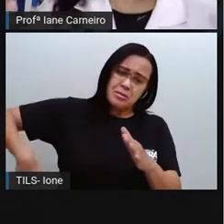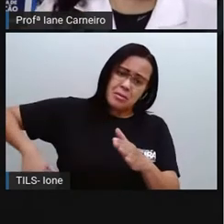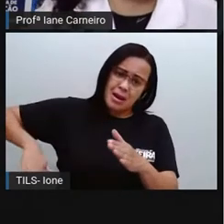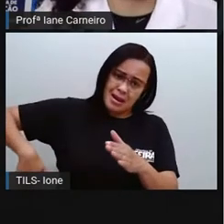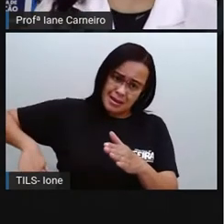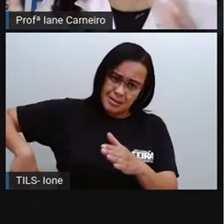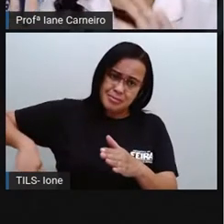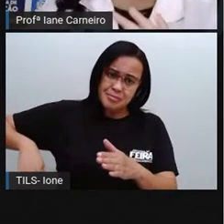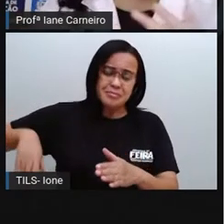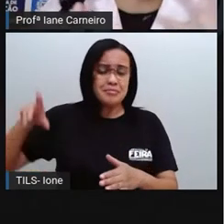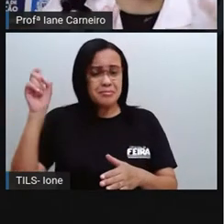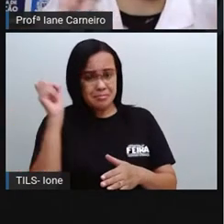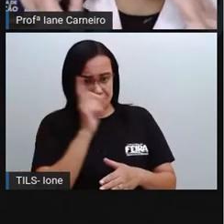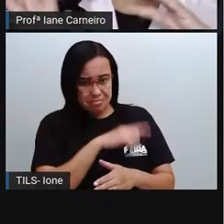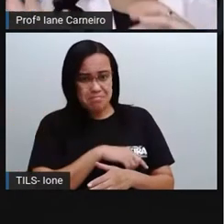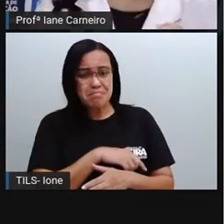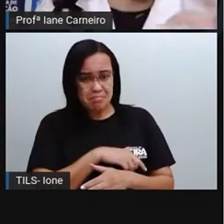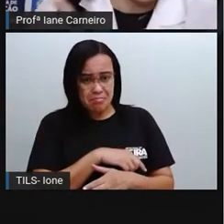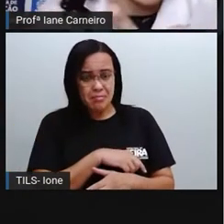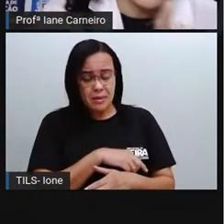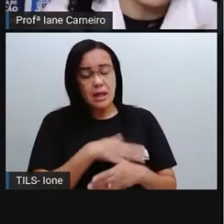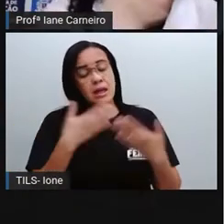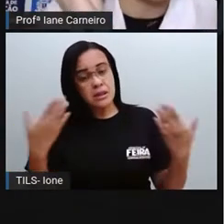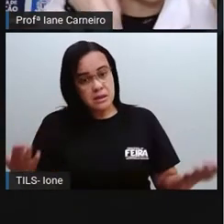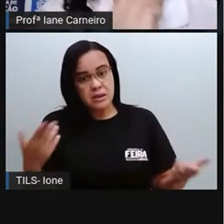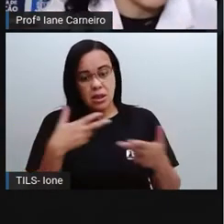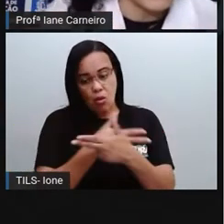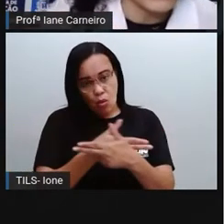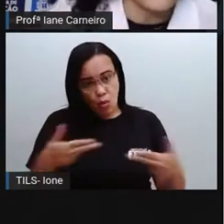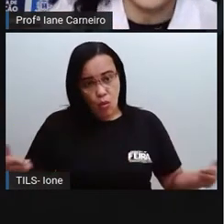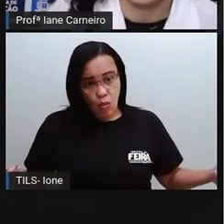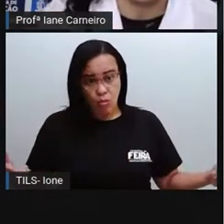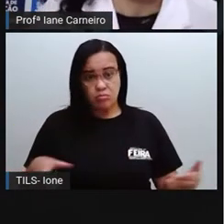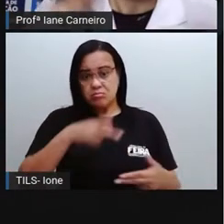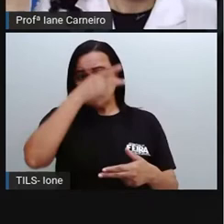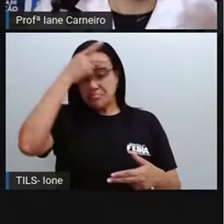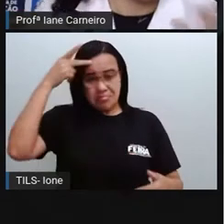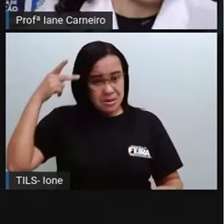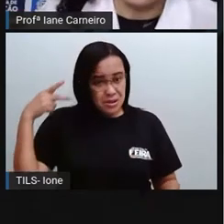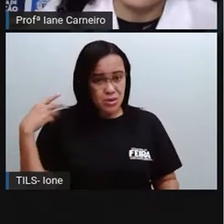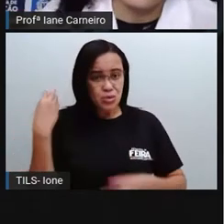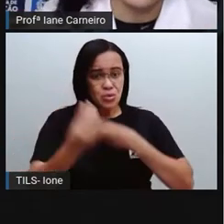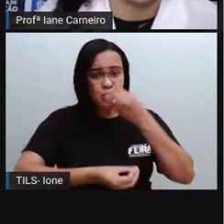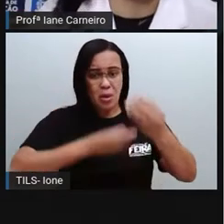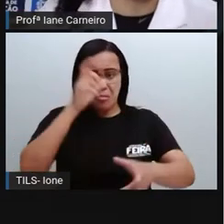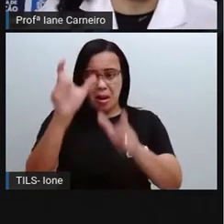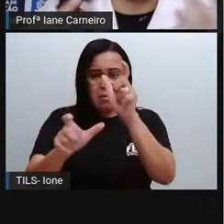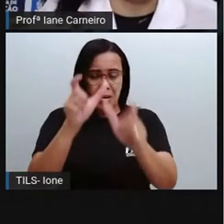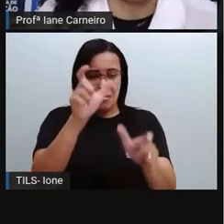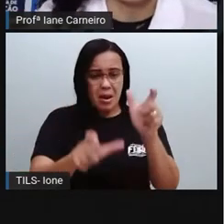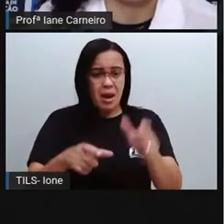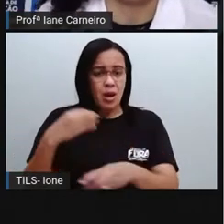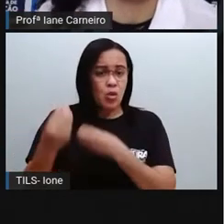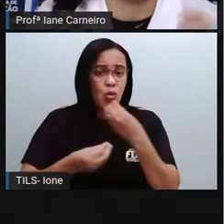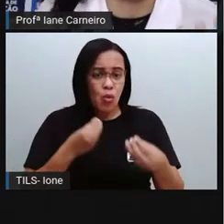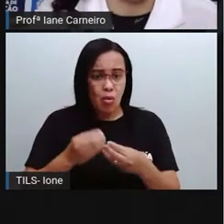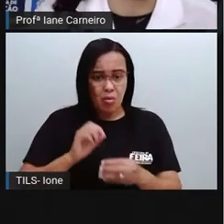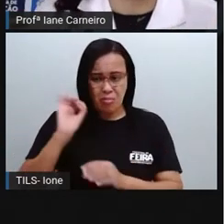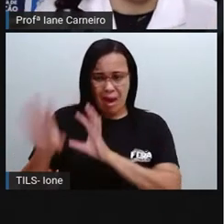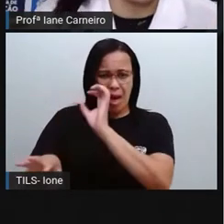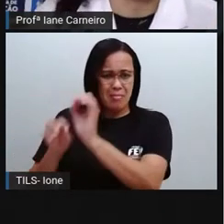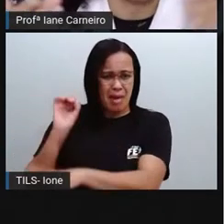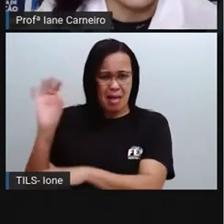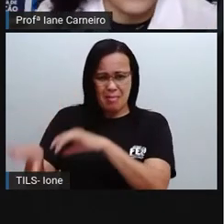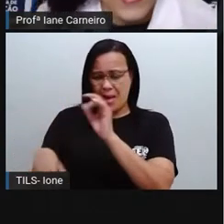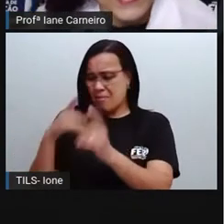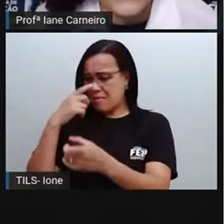são coisas que a pessoa descartou, jogou fora, na lixeira, mas jogou de qualquer forma, e aí acaba que eles foram parar